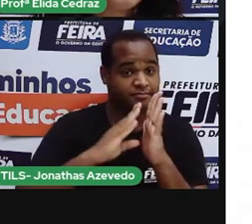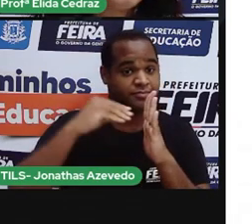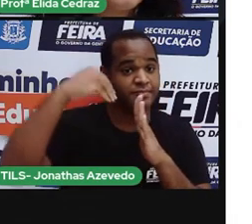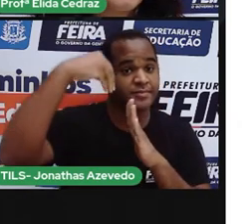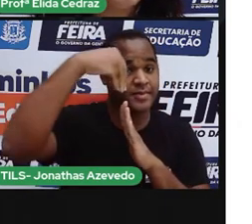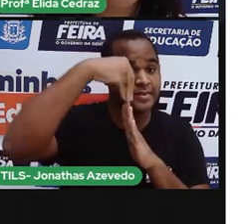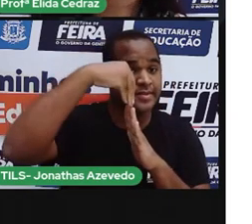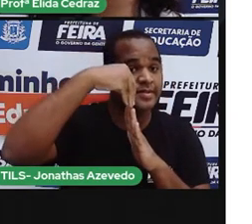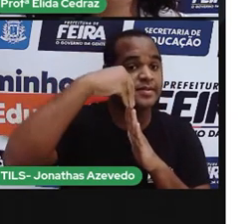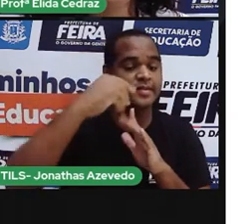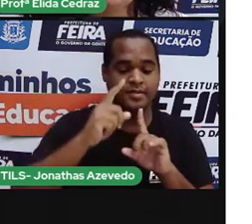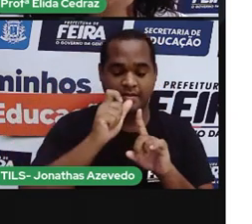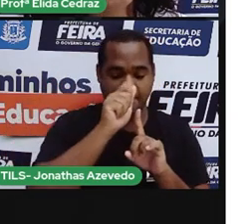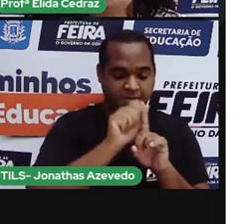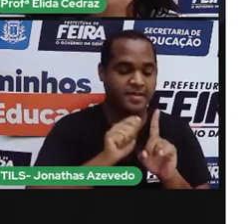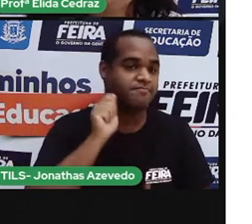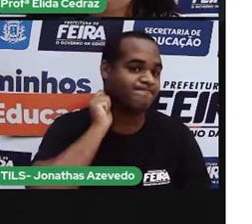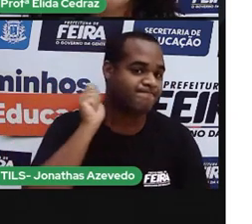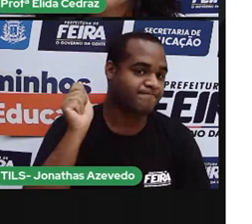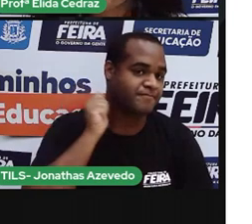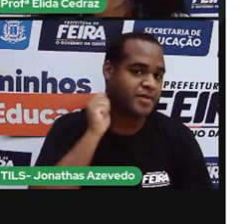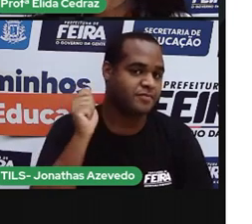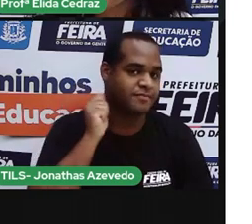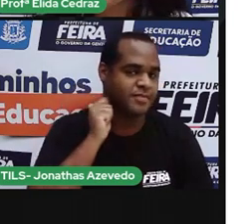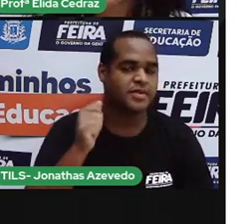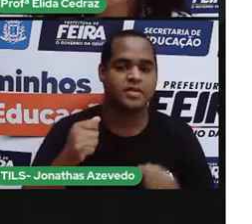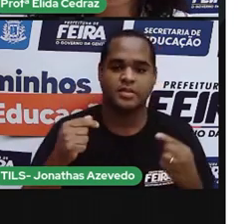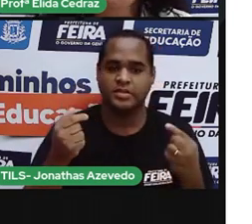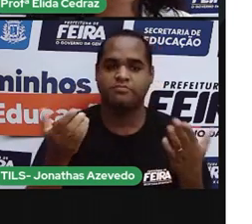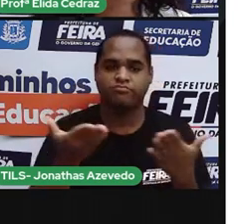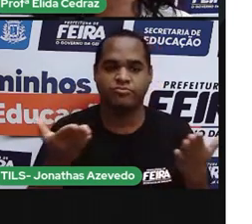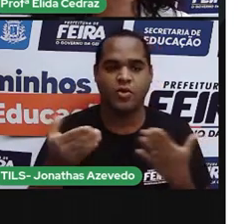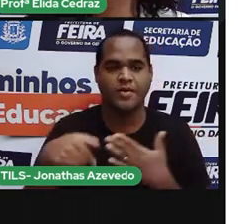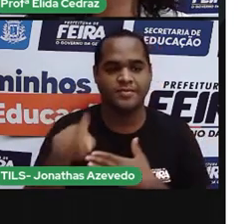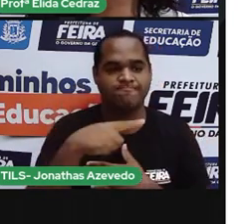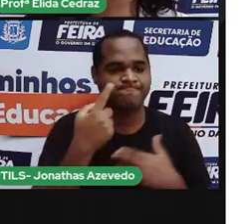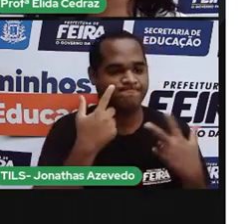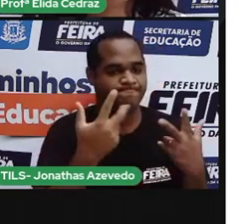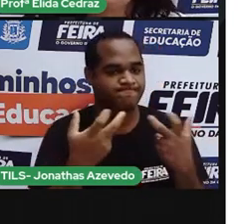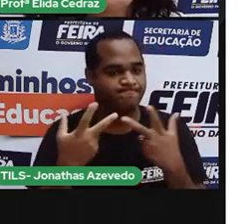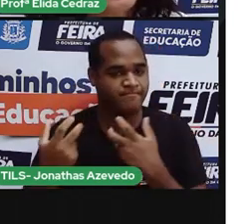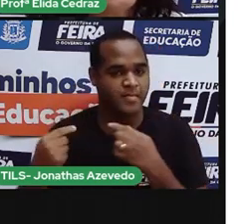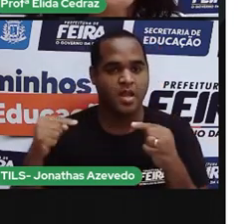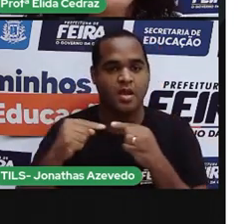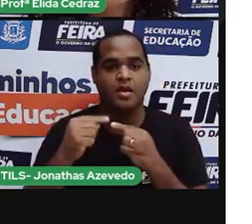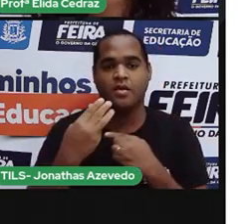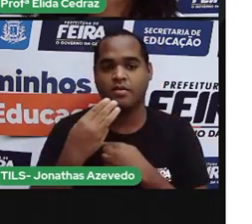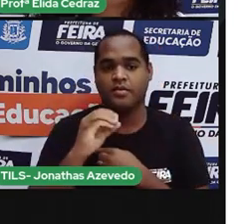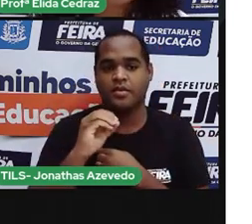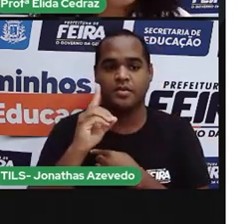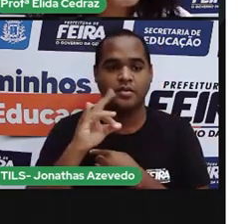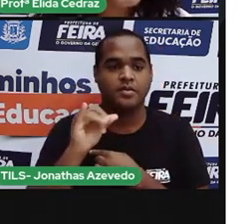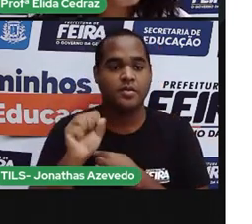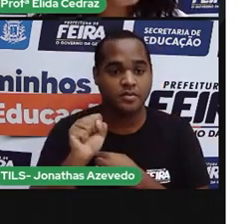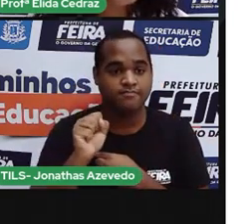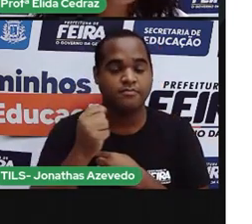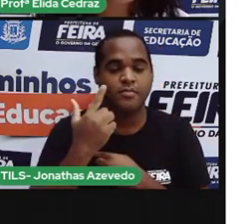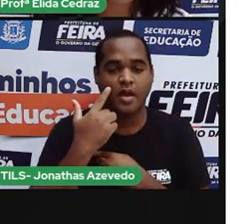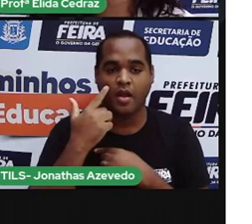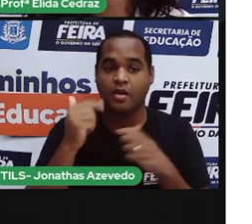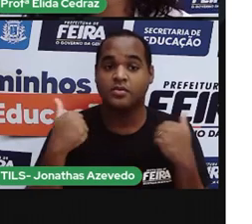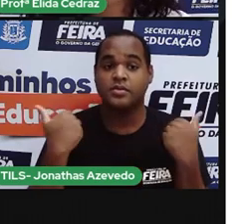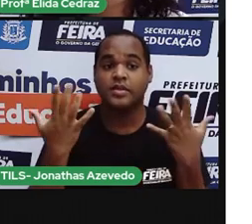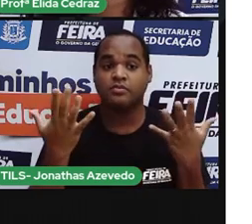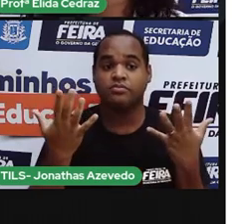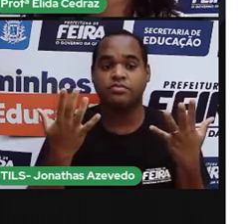O calendário do mês de abril, e como vocês já perceberam, só tem 30 dias. Então,